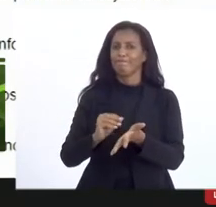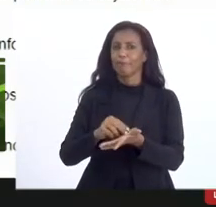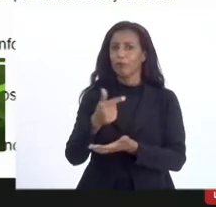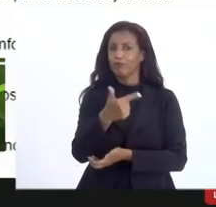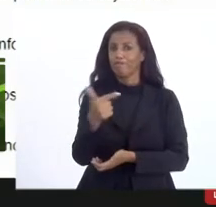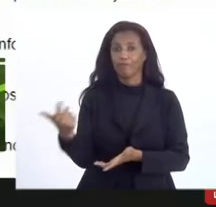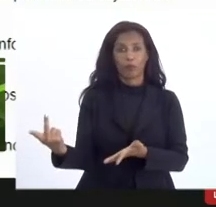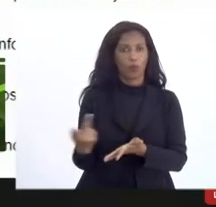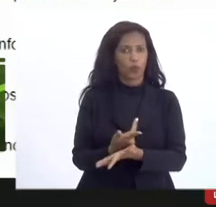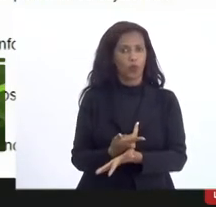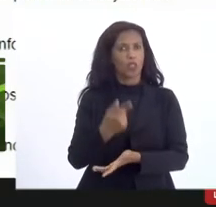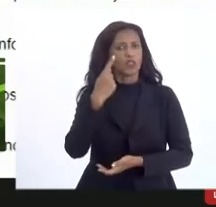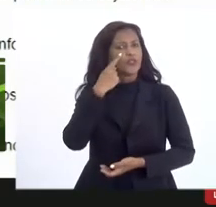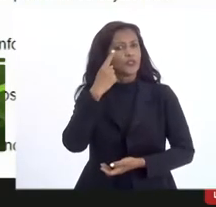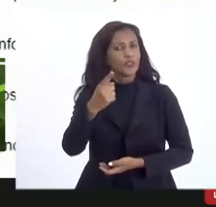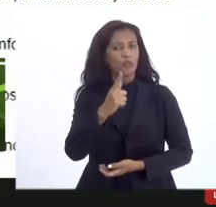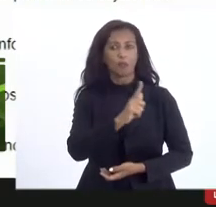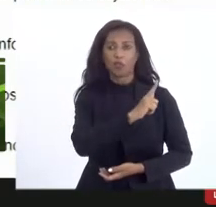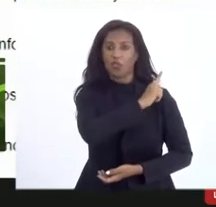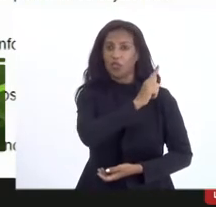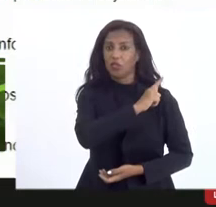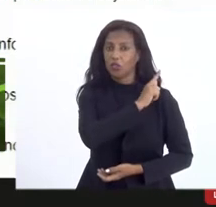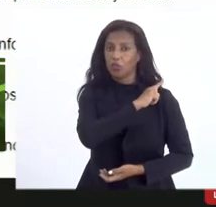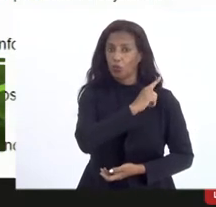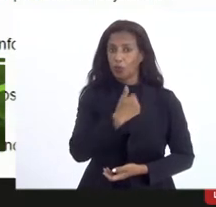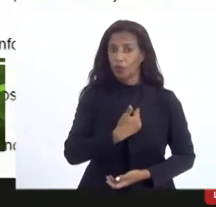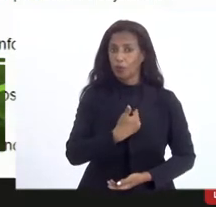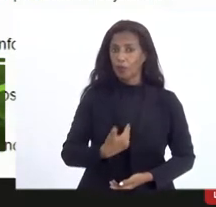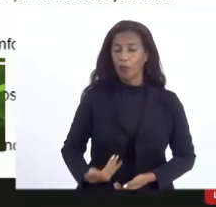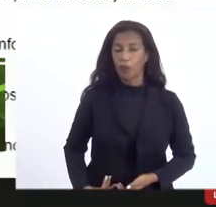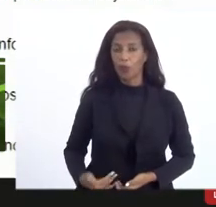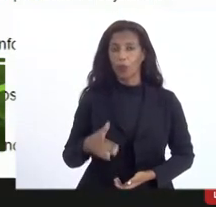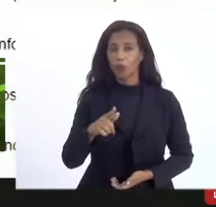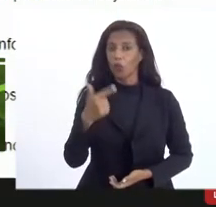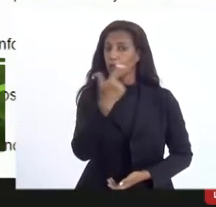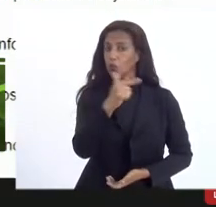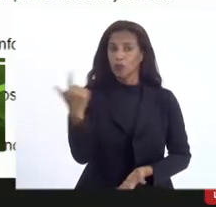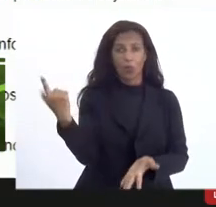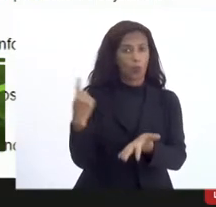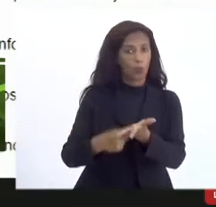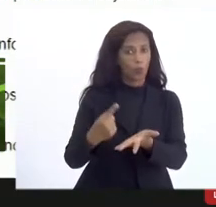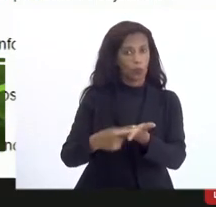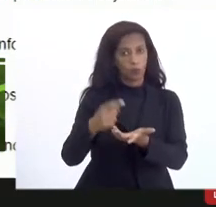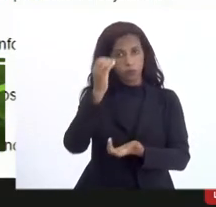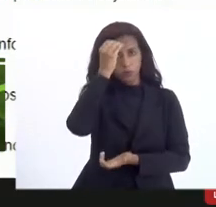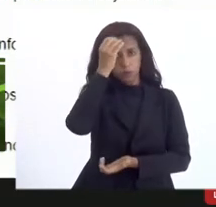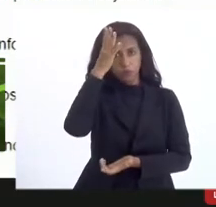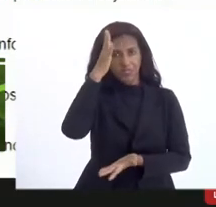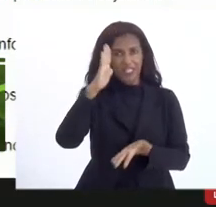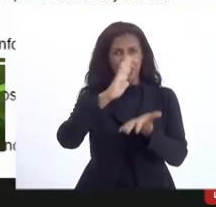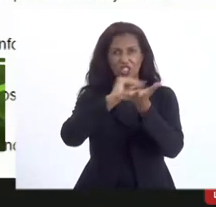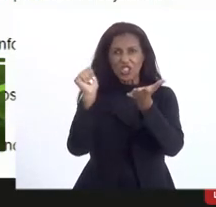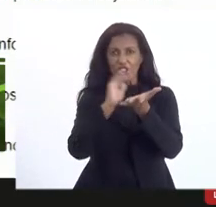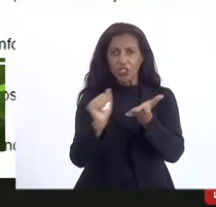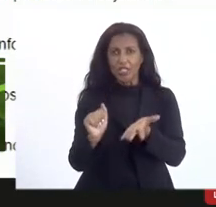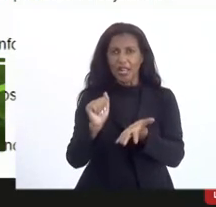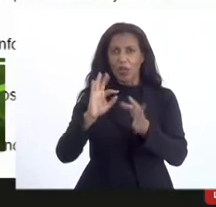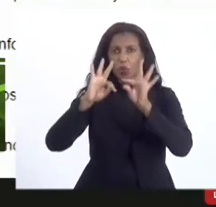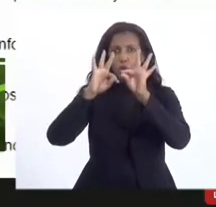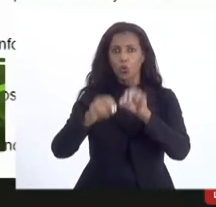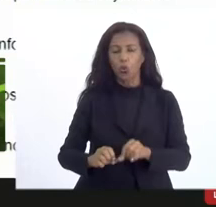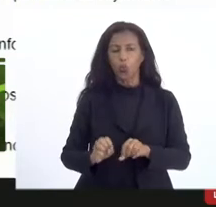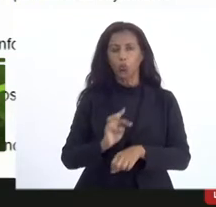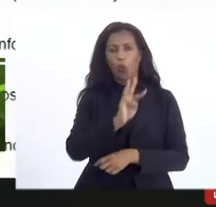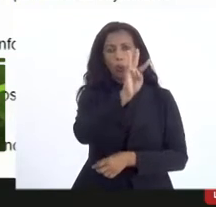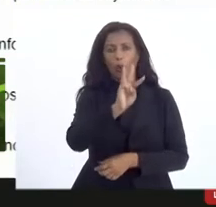contrário nós já vimos gestores públicos que não são comprometidos com a cultura apagarem tudo do site